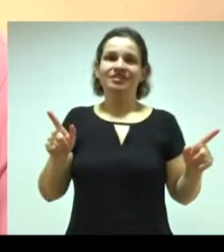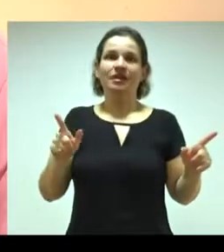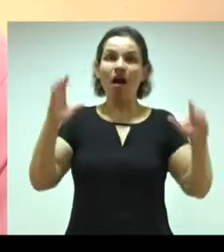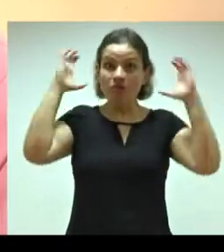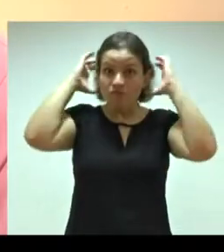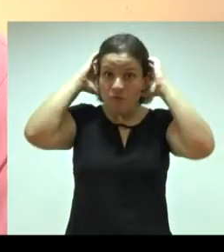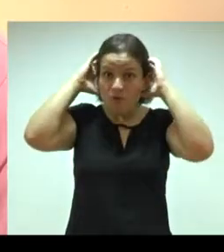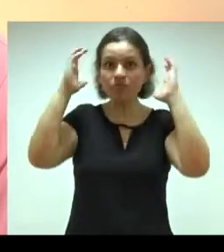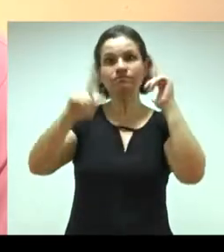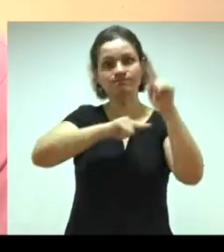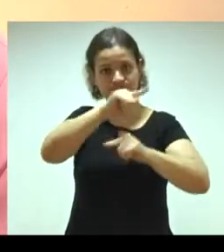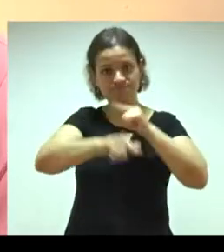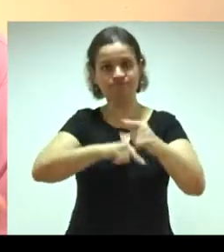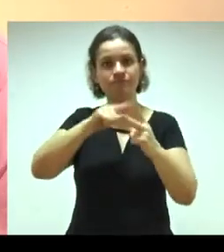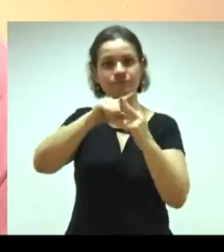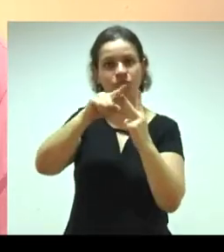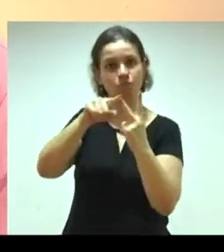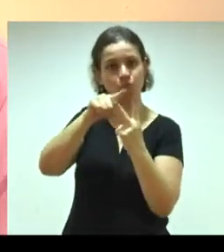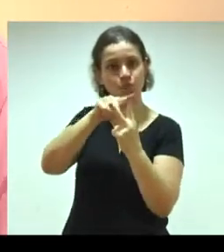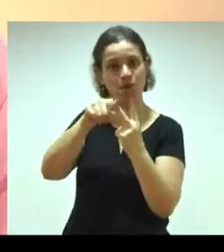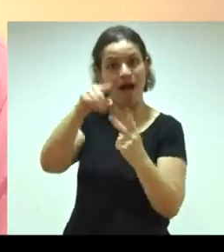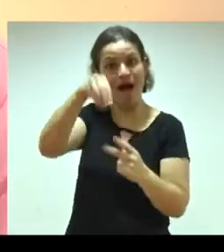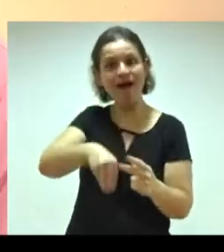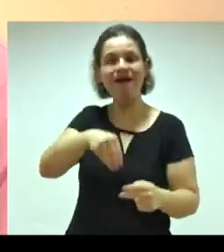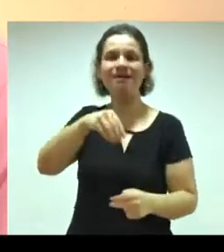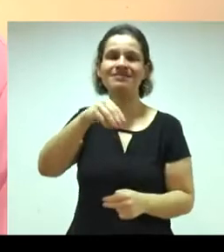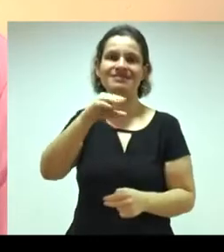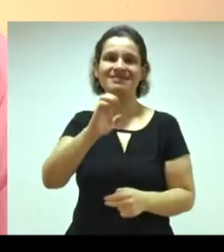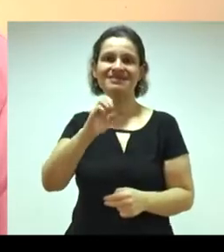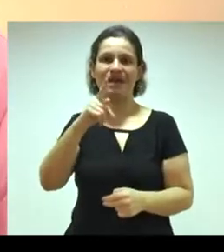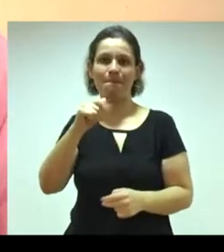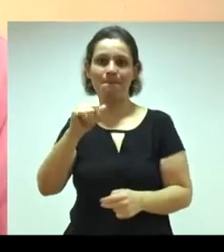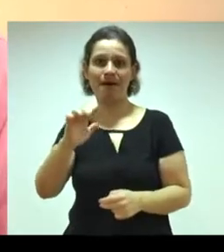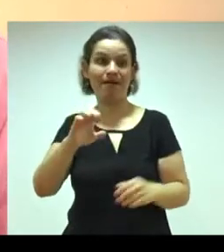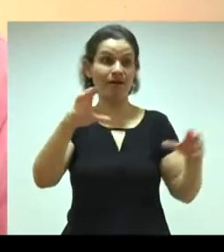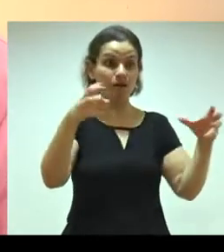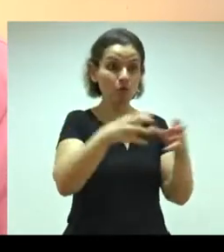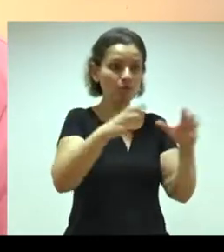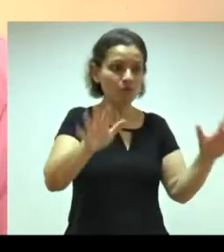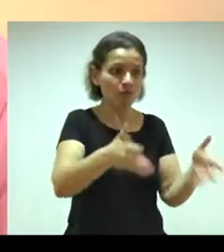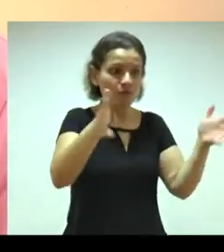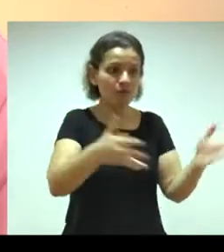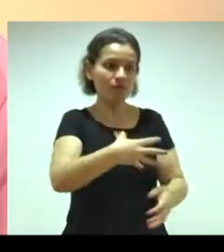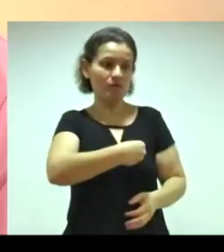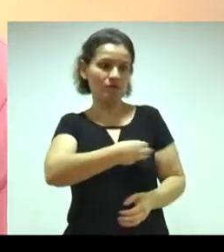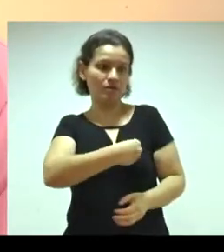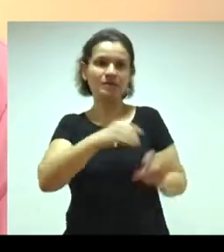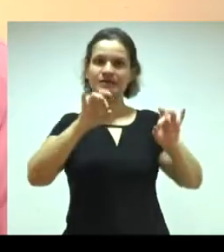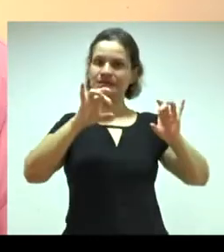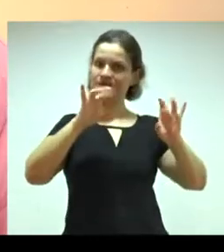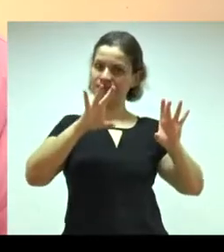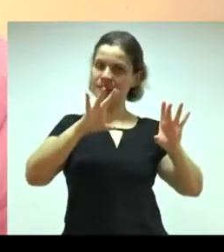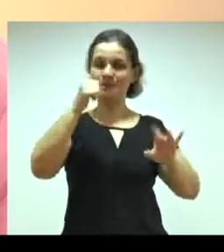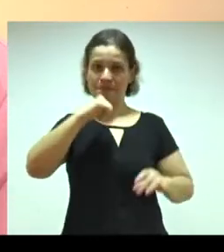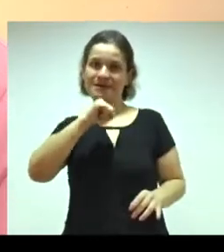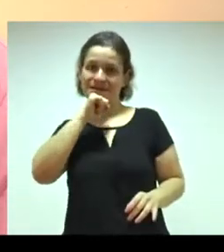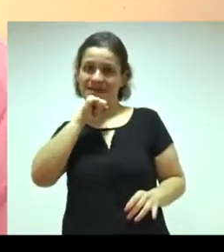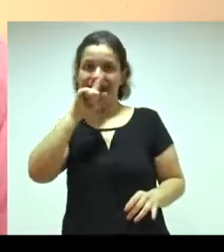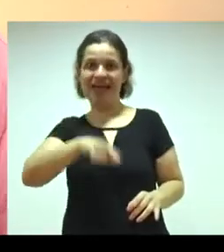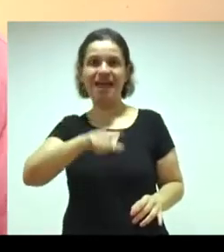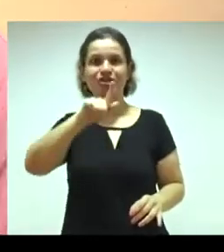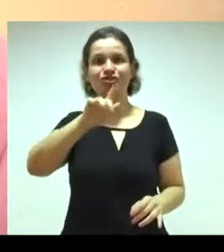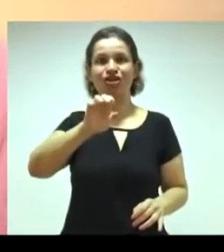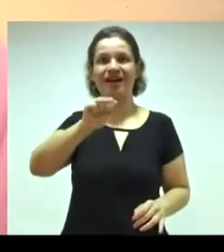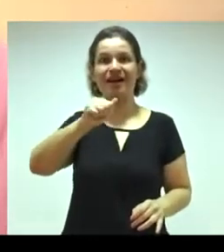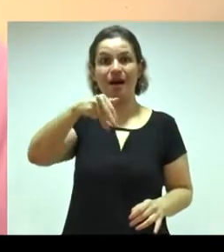fonoaudiologia, ela atua em duas vertentes aqui no CEPAI, tá, no grupo de incentivo ao leitamento exclusivo, tá, materno, que é o